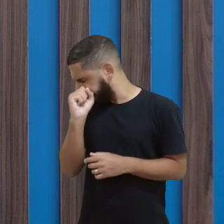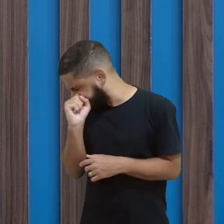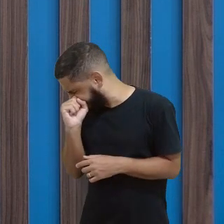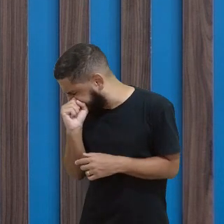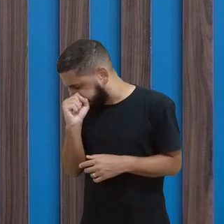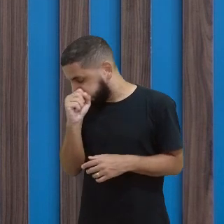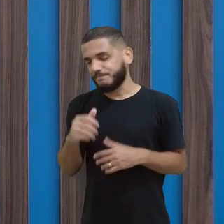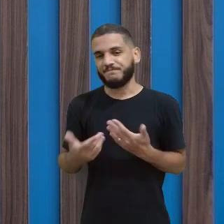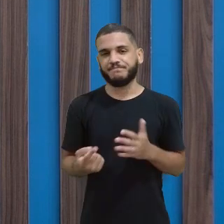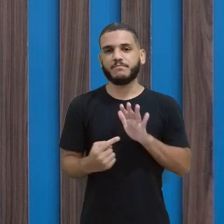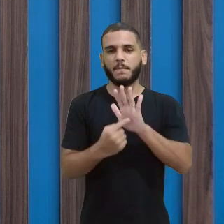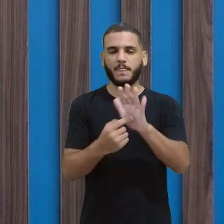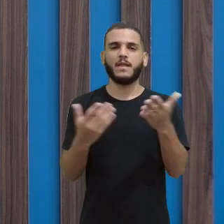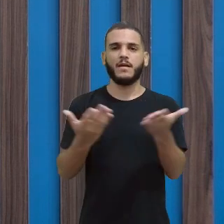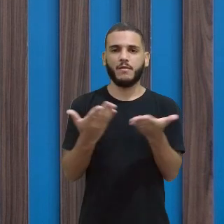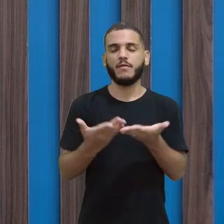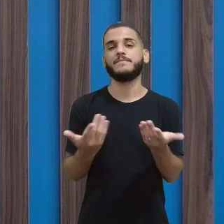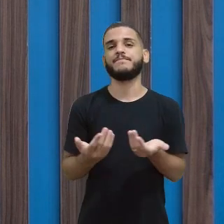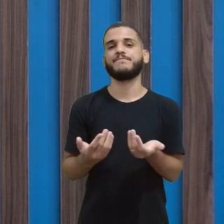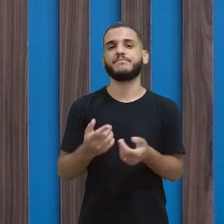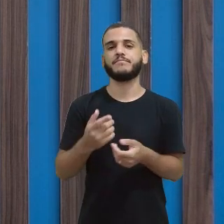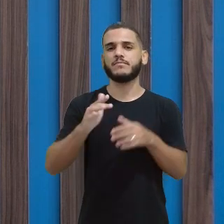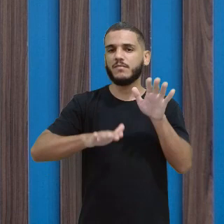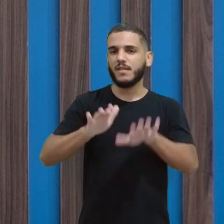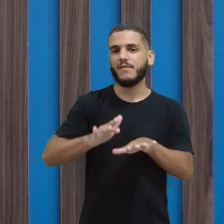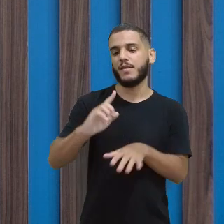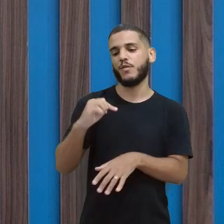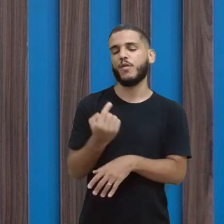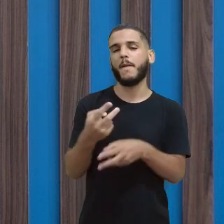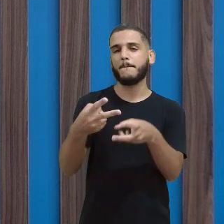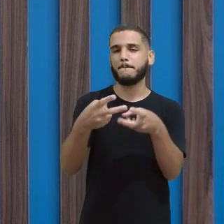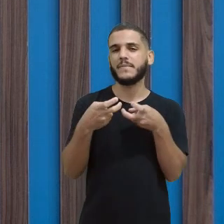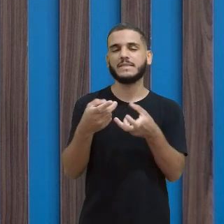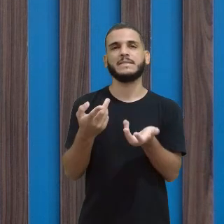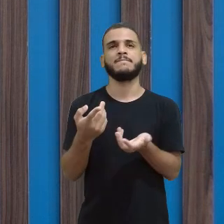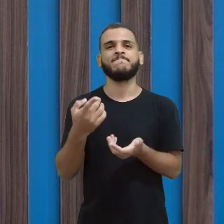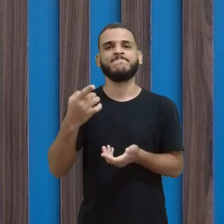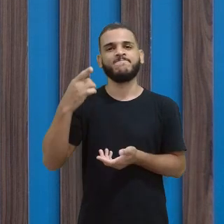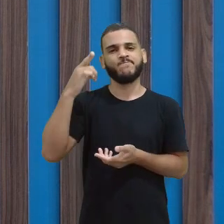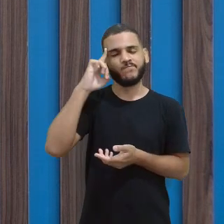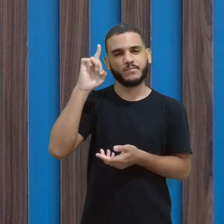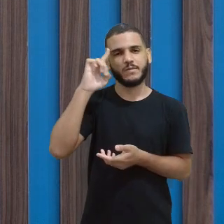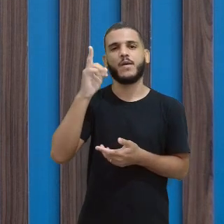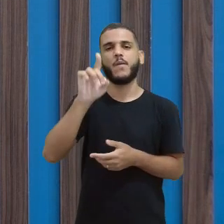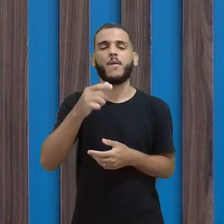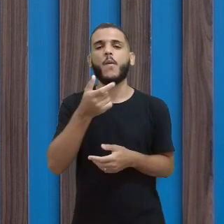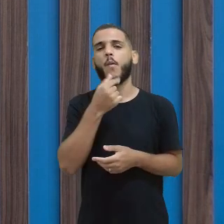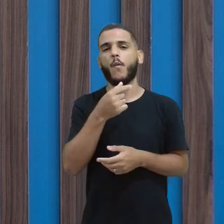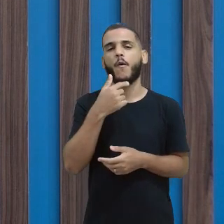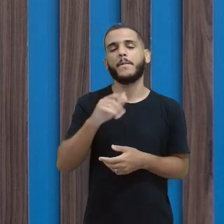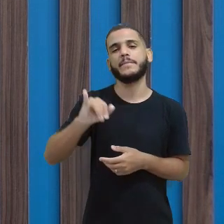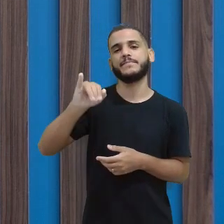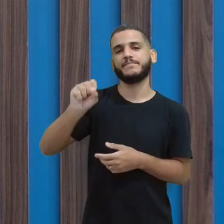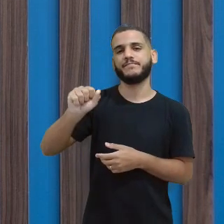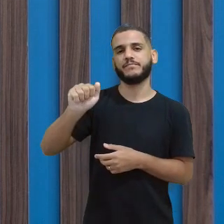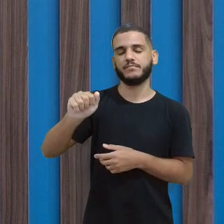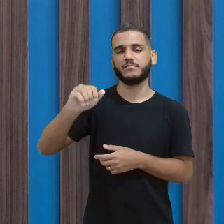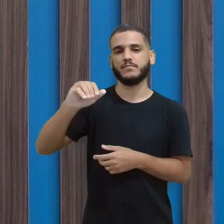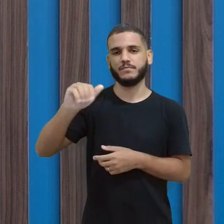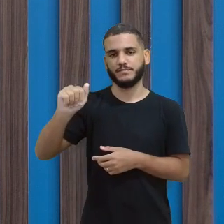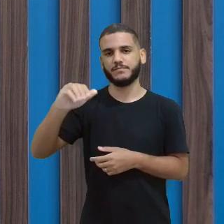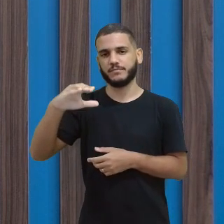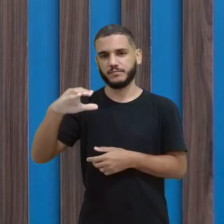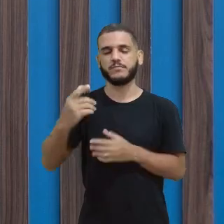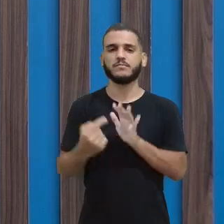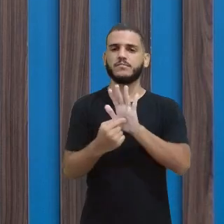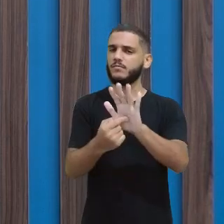à luz branca, que às vezes a gente nem percebe no nosso dia a dia o que Isaac Newton nos apresentou em relação a isso,